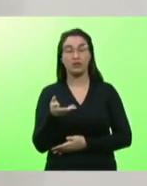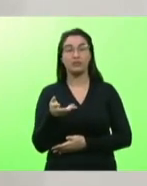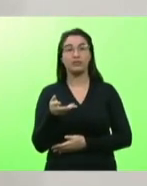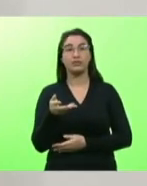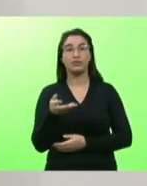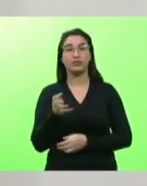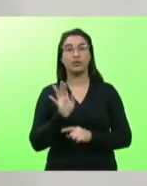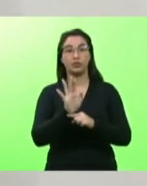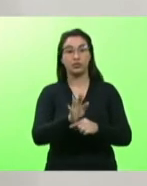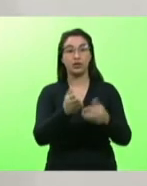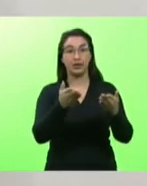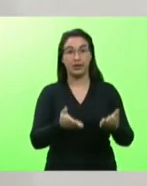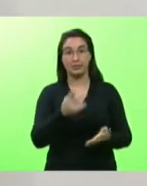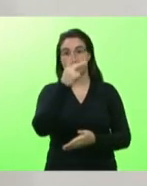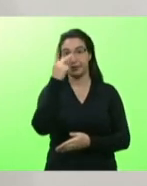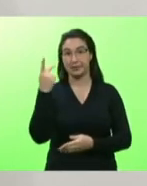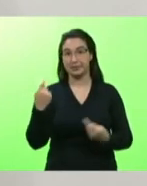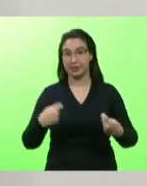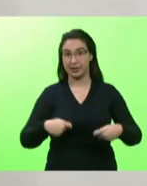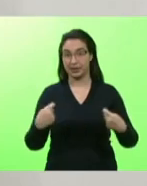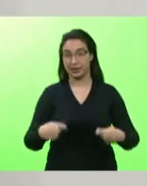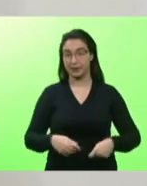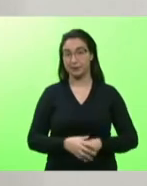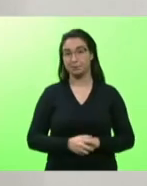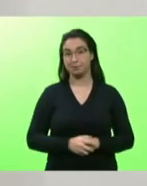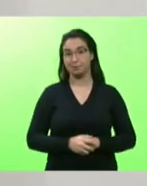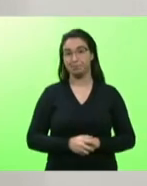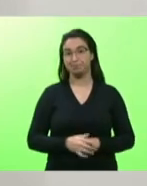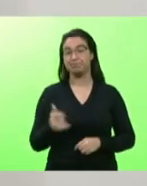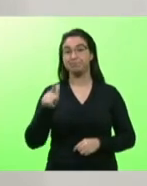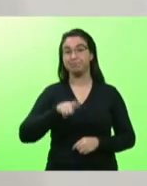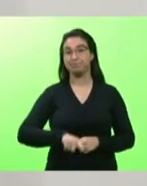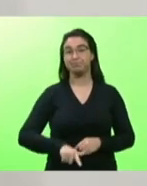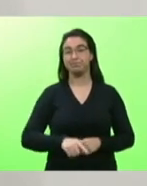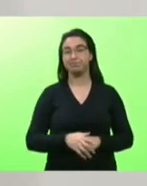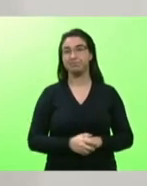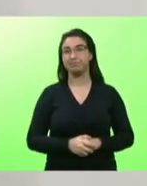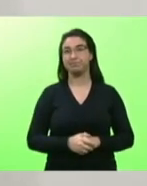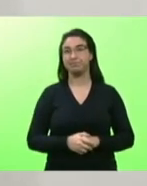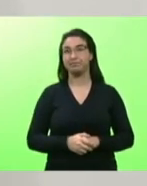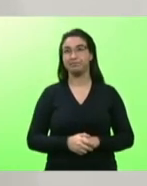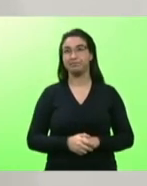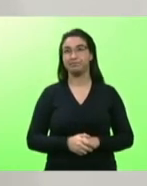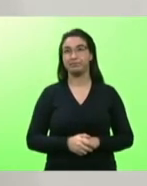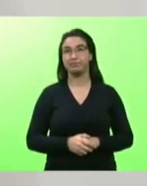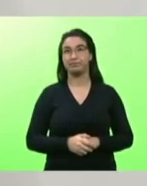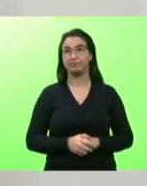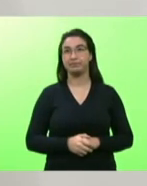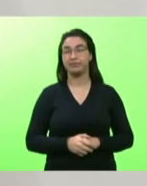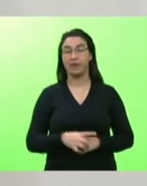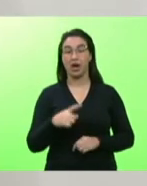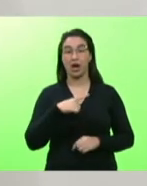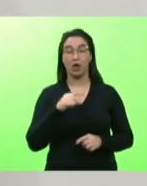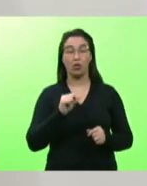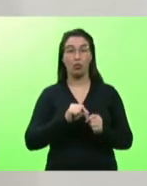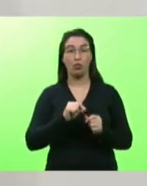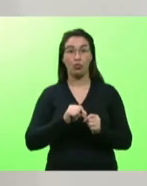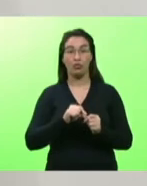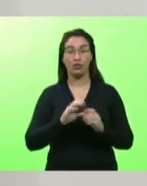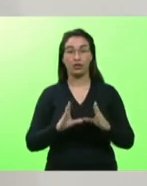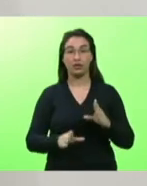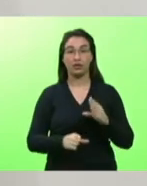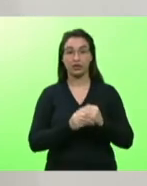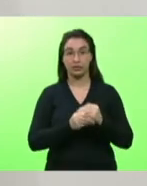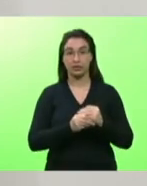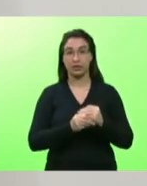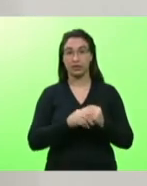e para fechar a linha de raciocínio em relação a esse tema eu também fiz uma emenda que aquelas pessoas